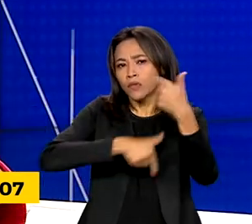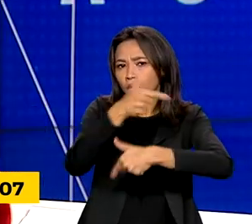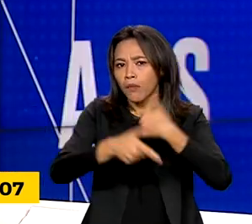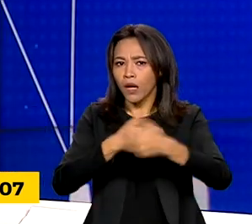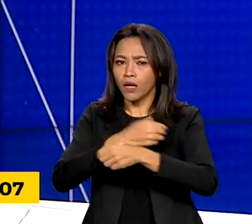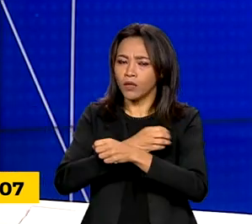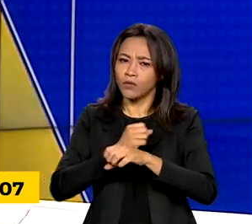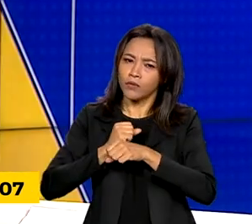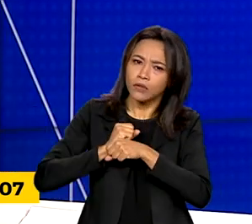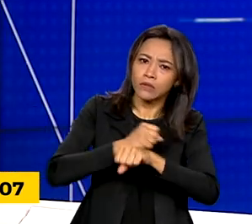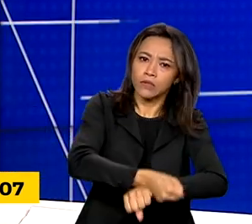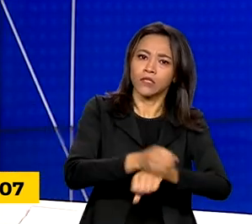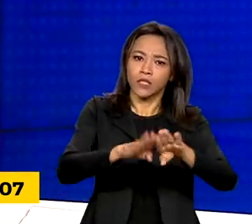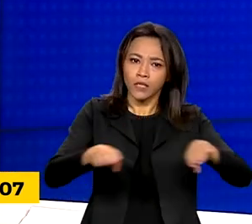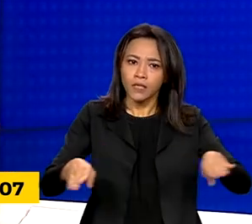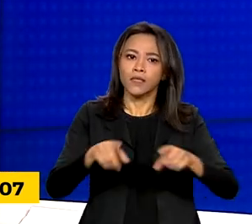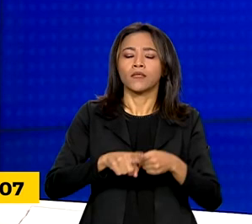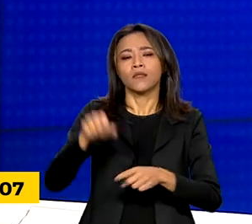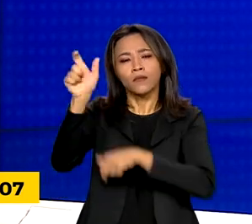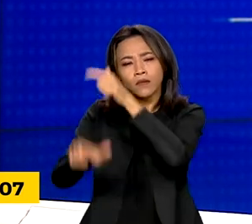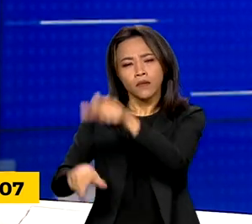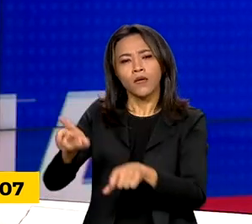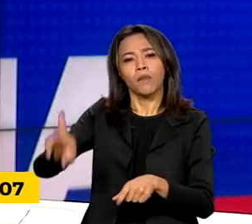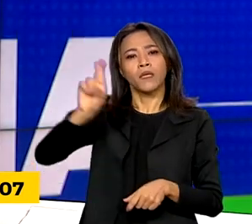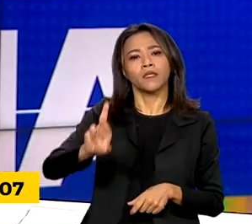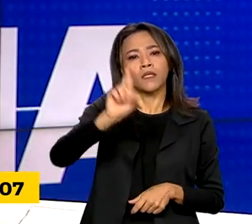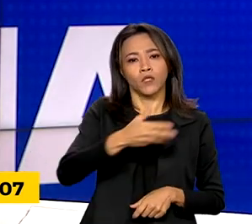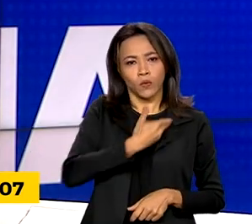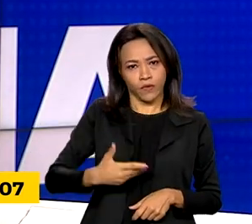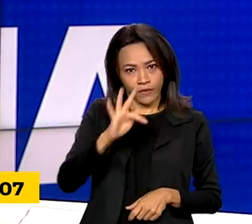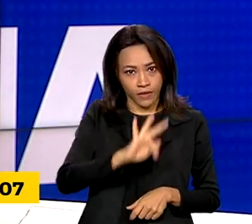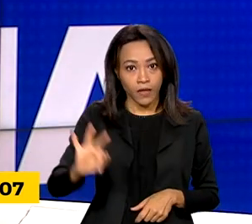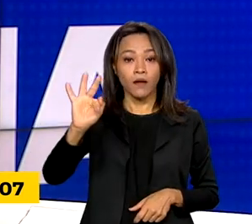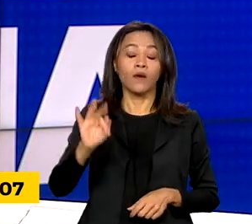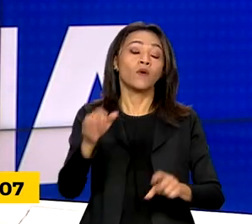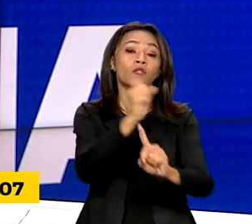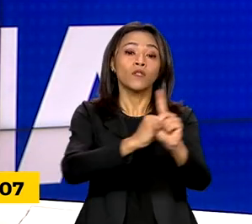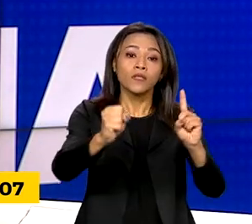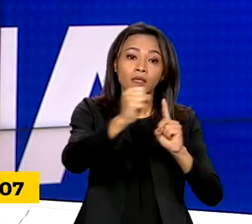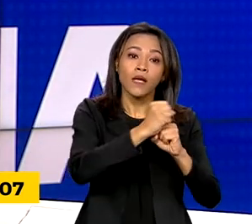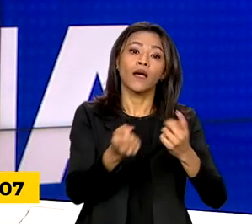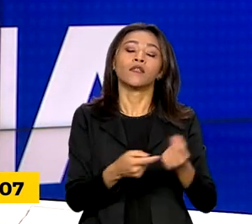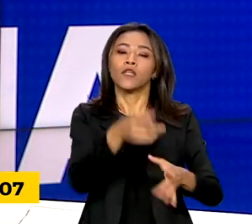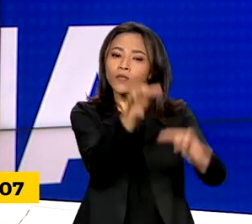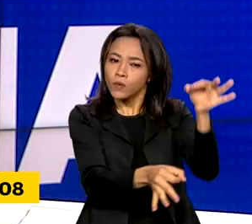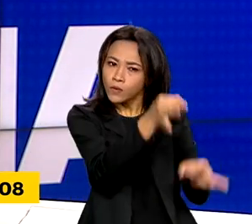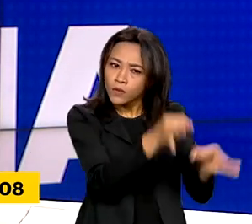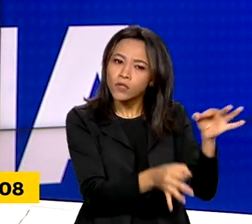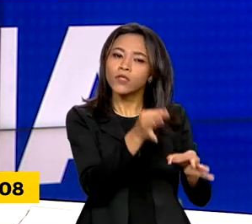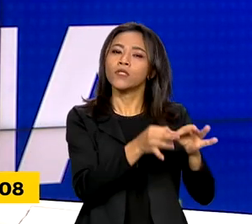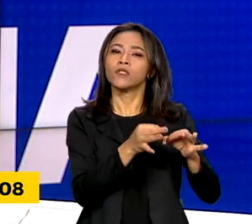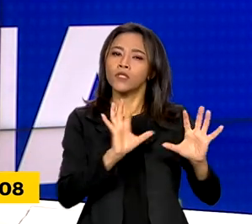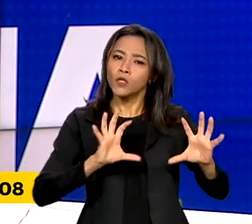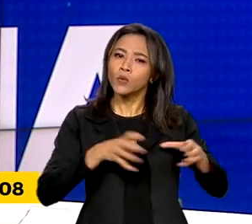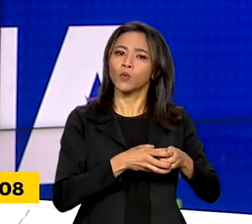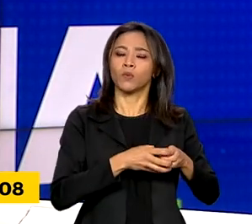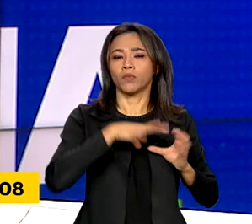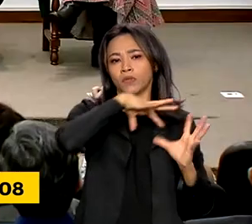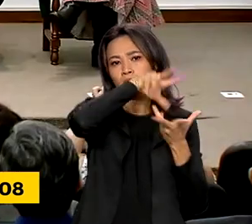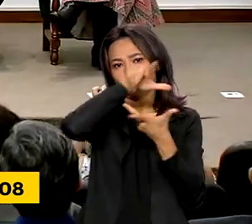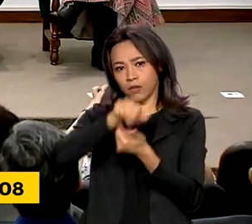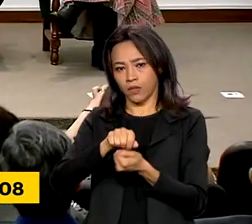federal, trabalhadores, empregadores, sociedade civil, sistema de justiça e organismos internacionais.